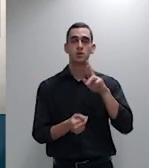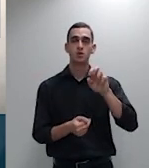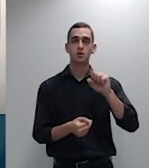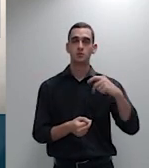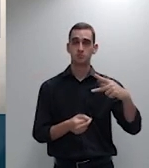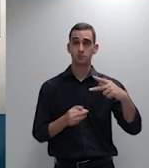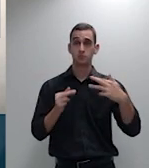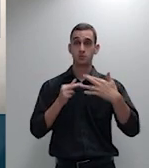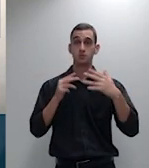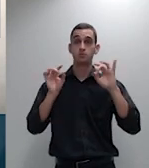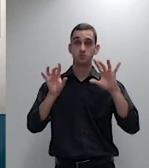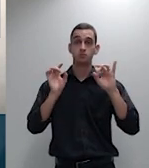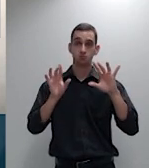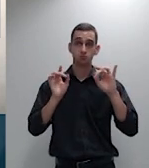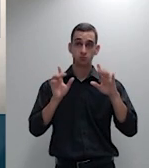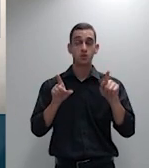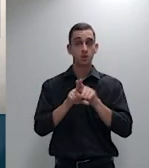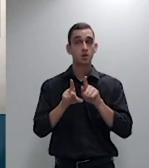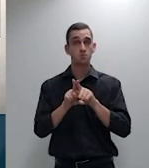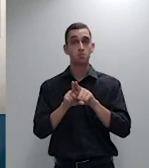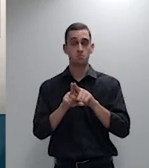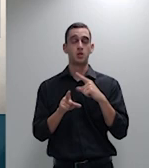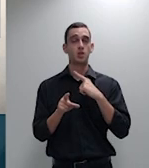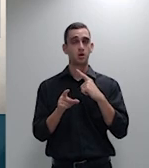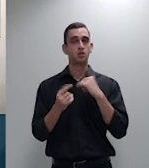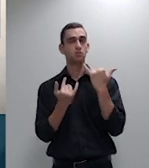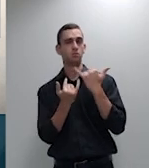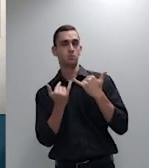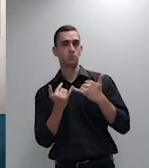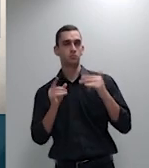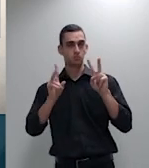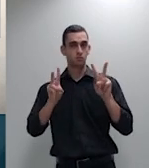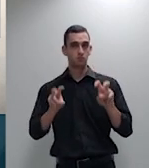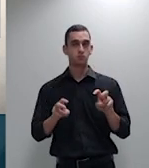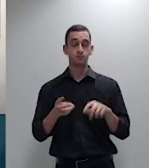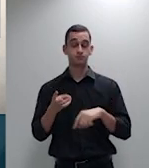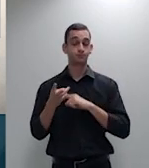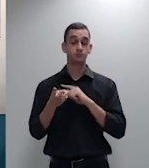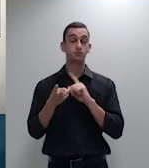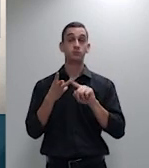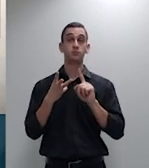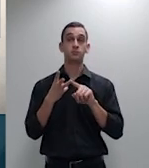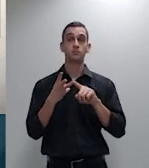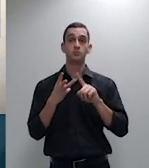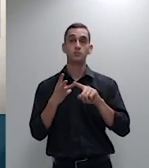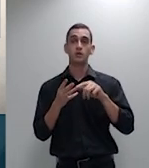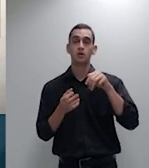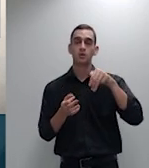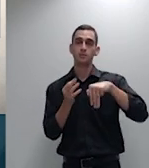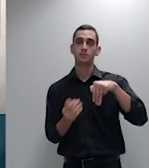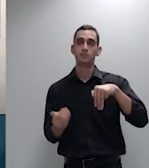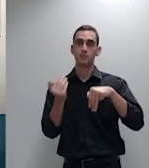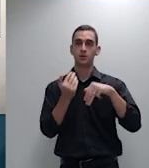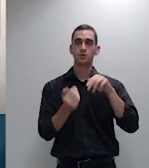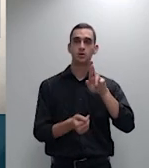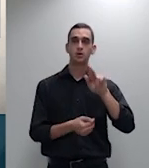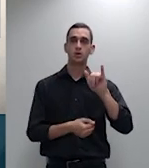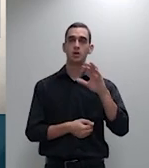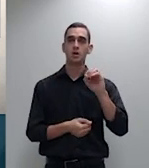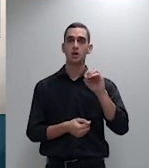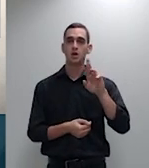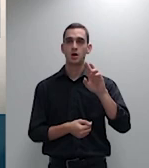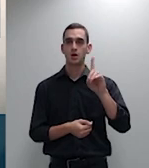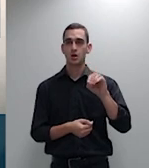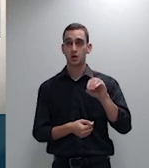173880 para SP do ministro Cueva da terceira turma onde há mais precedentes